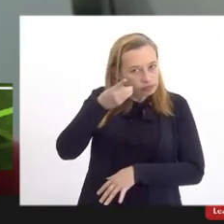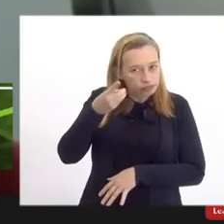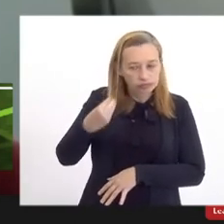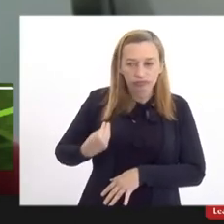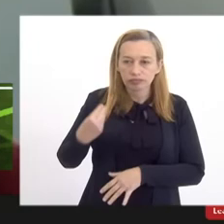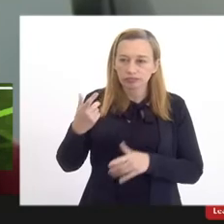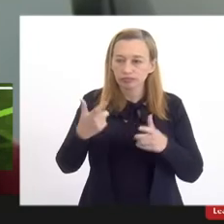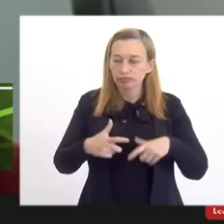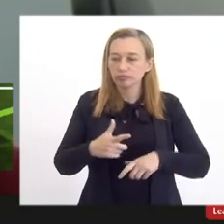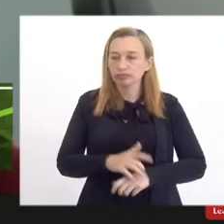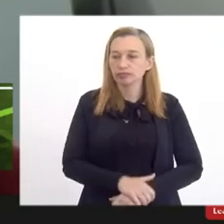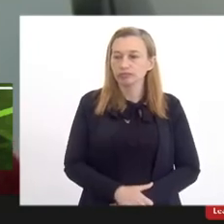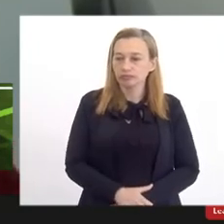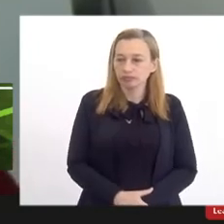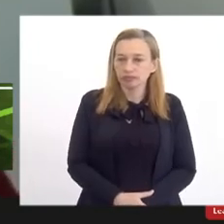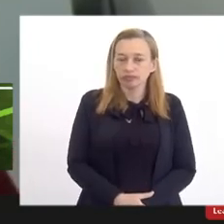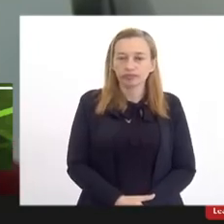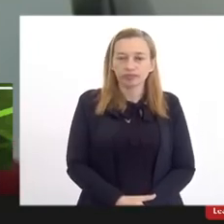presentes.